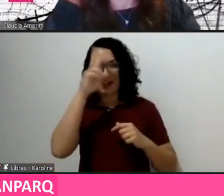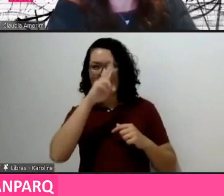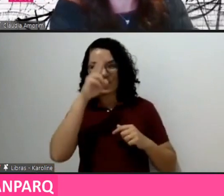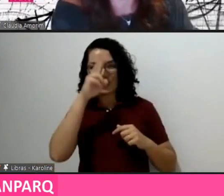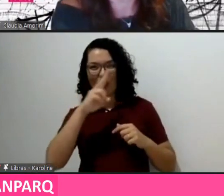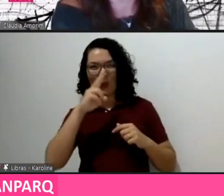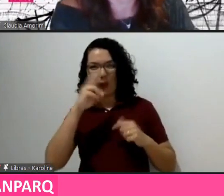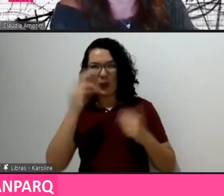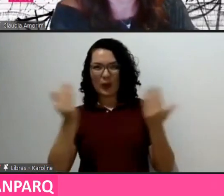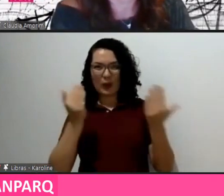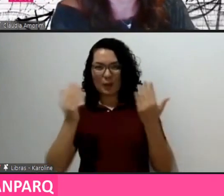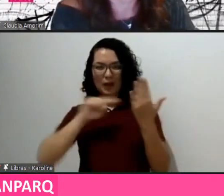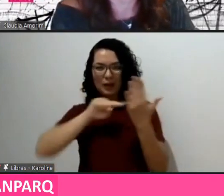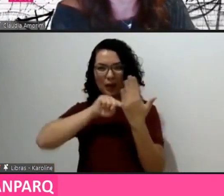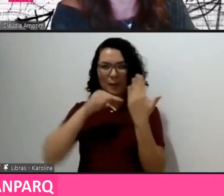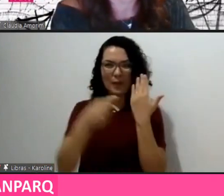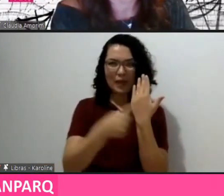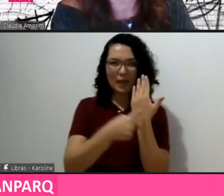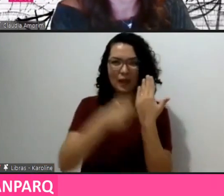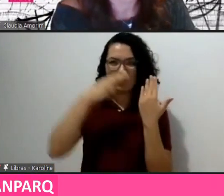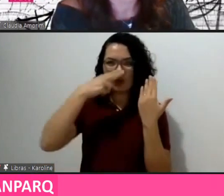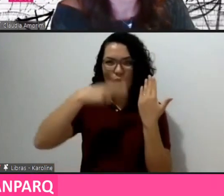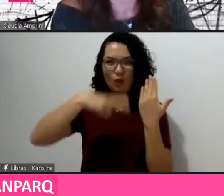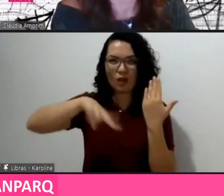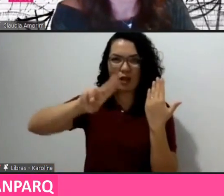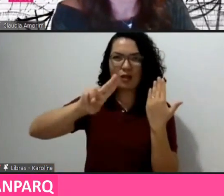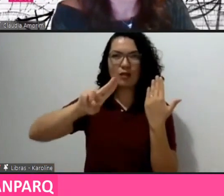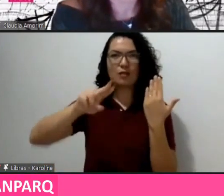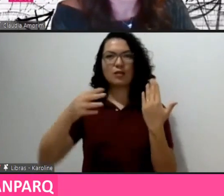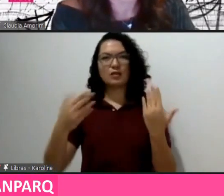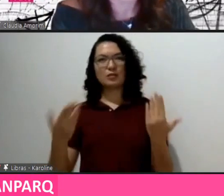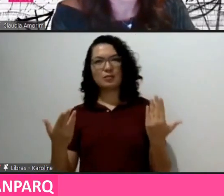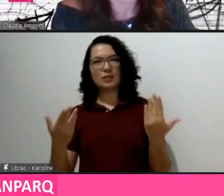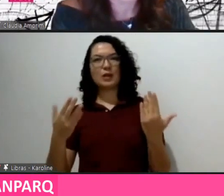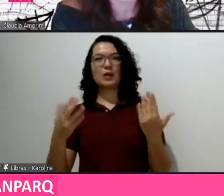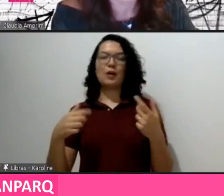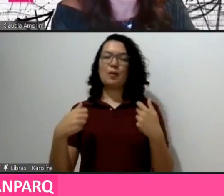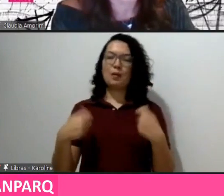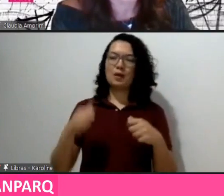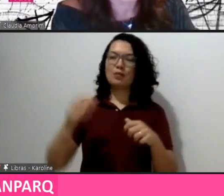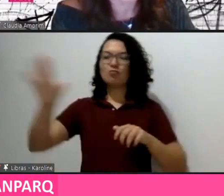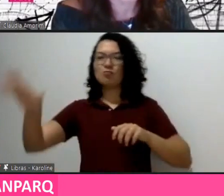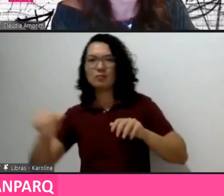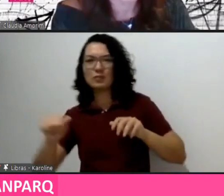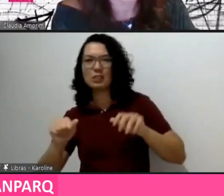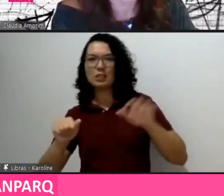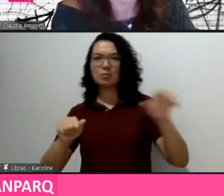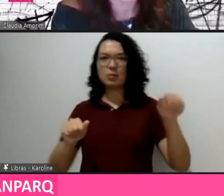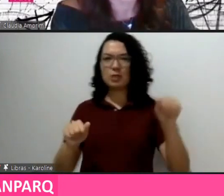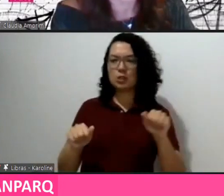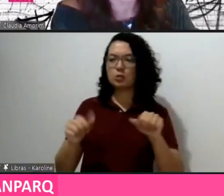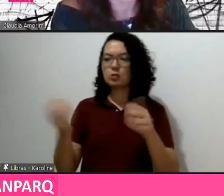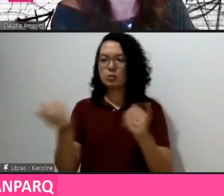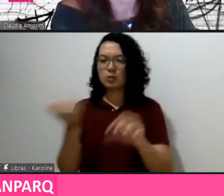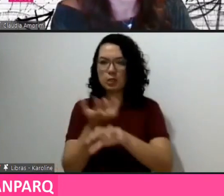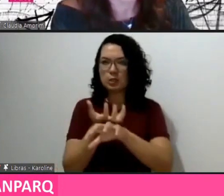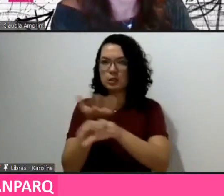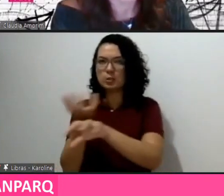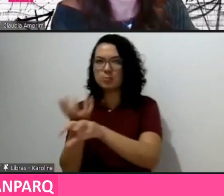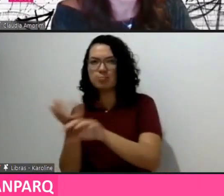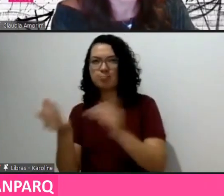de vida, isso o maneja outra área curricular, mas me encantaria fazer. Então, a